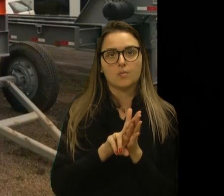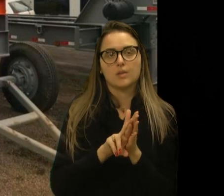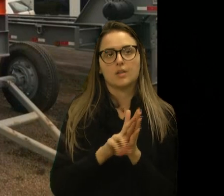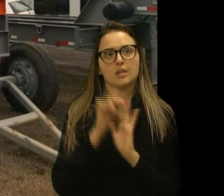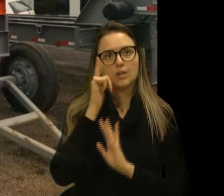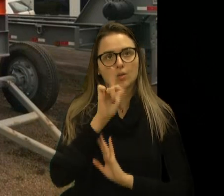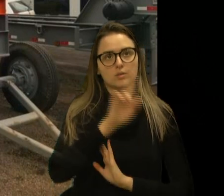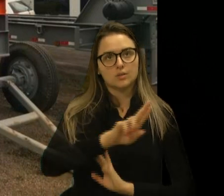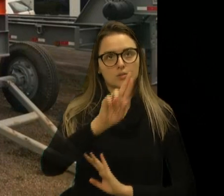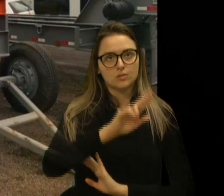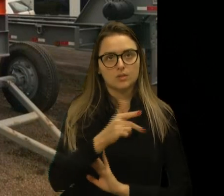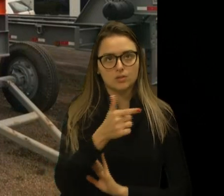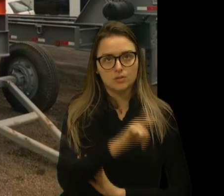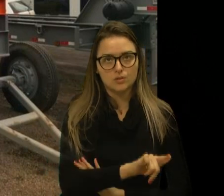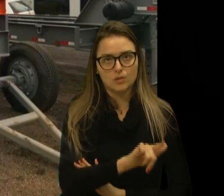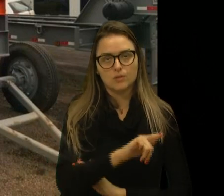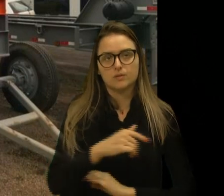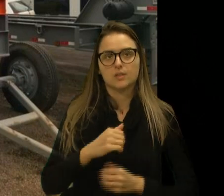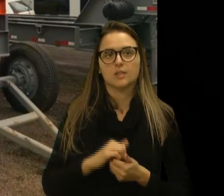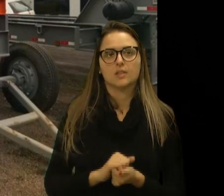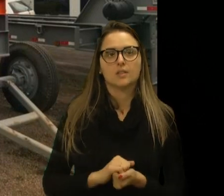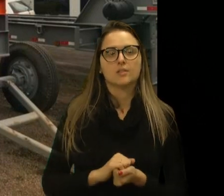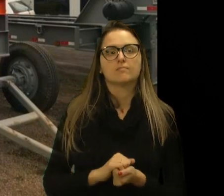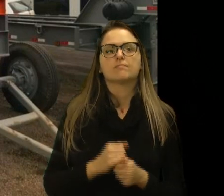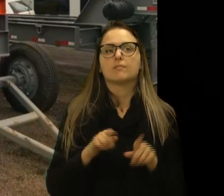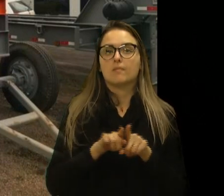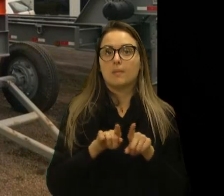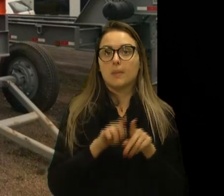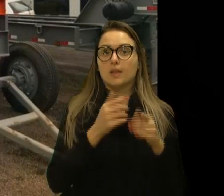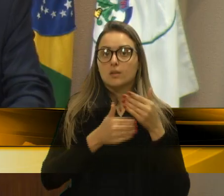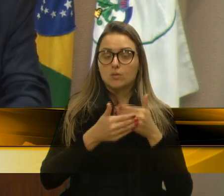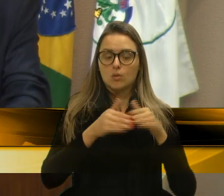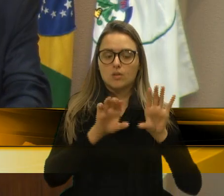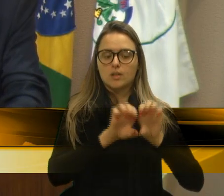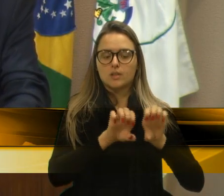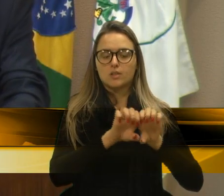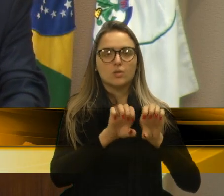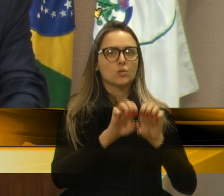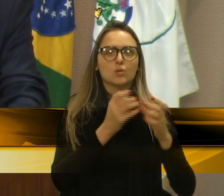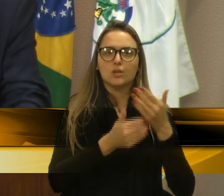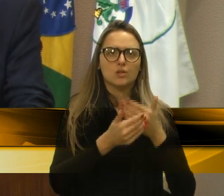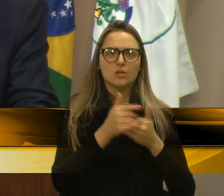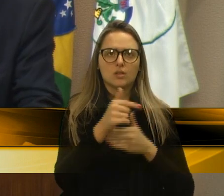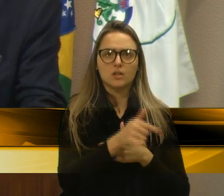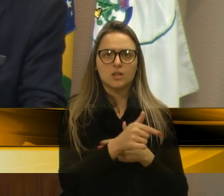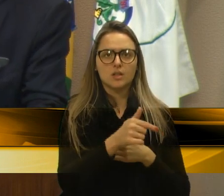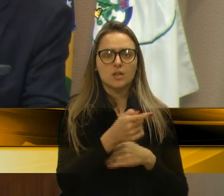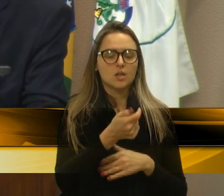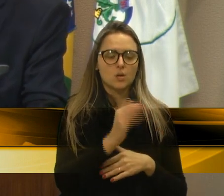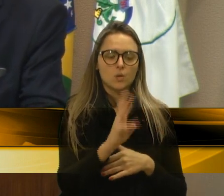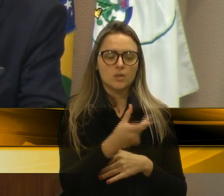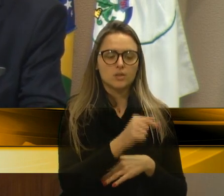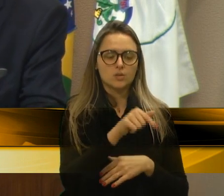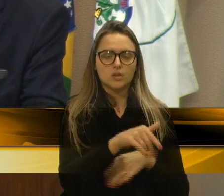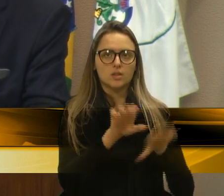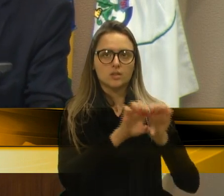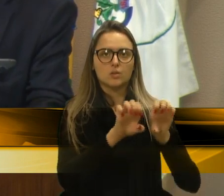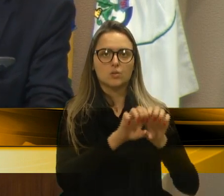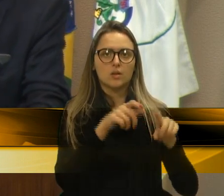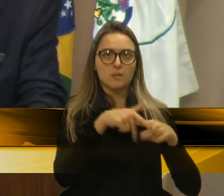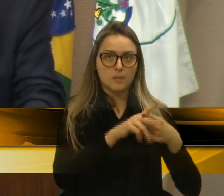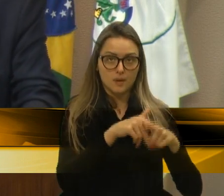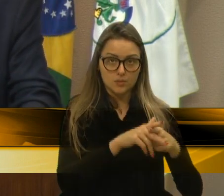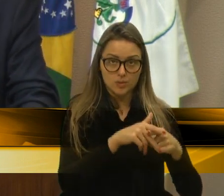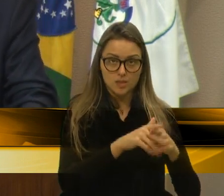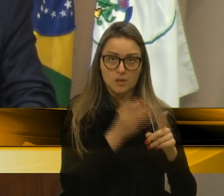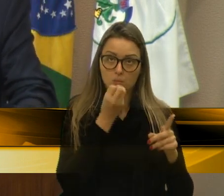retomado, os trabalhos daquele britador, inclusive a estrutura dele, está ainda lá, uma boa parte, ainda está em boa manutenção, que